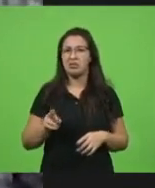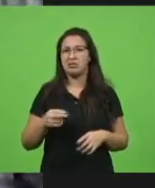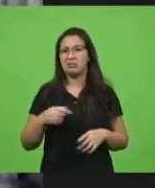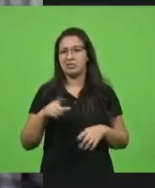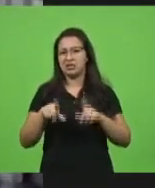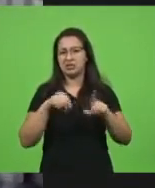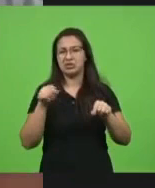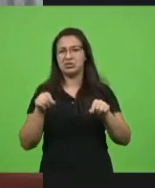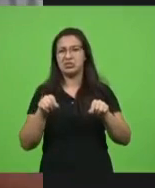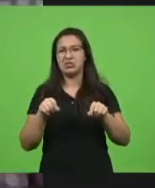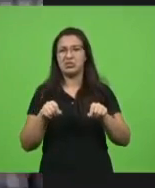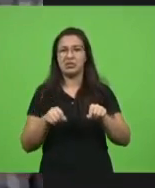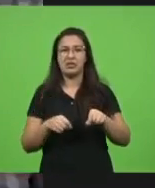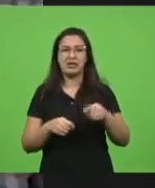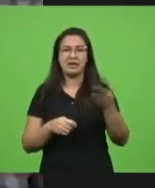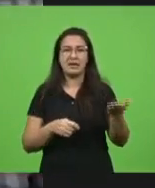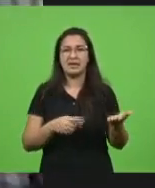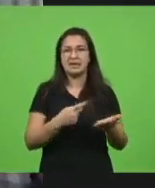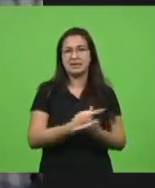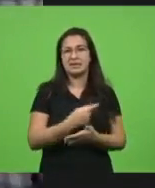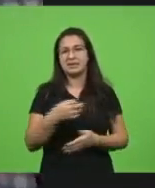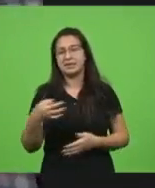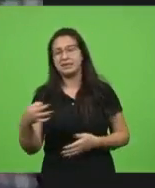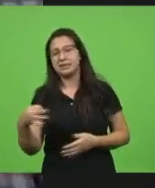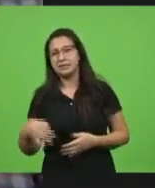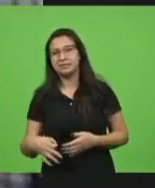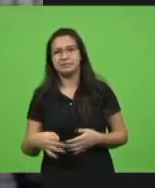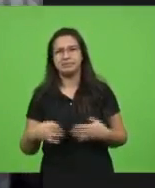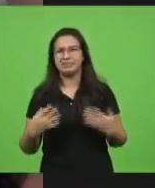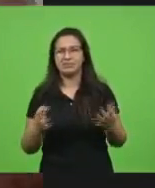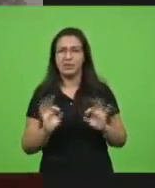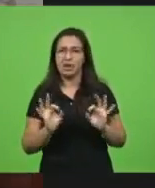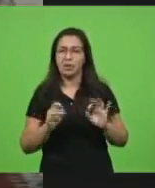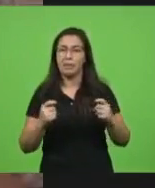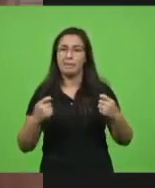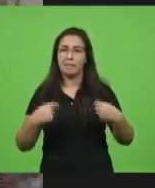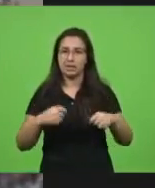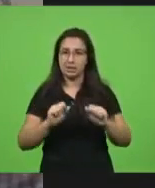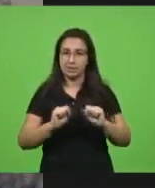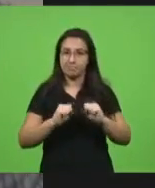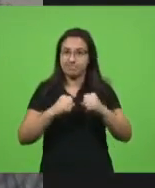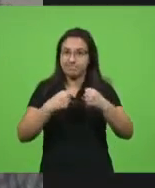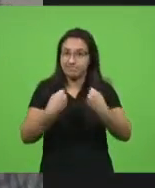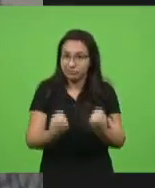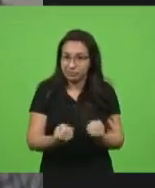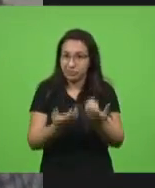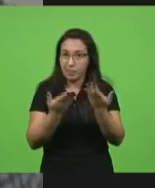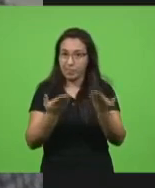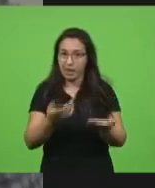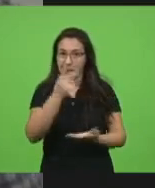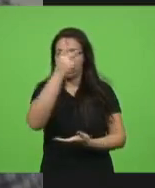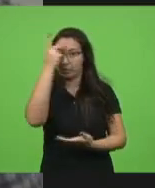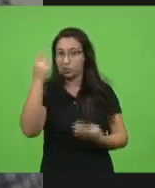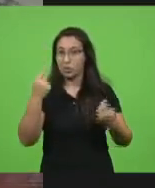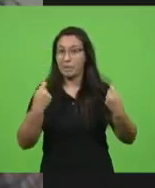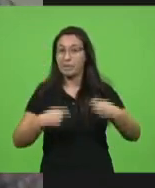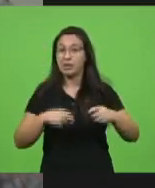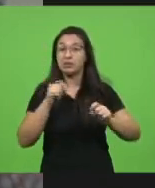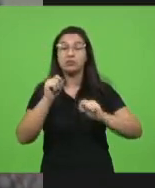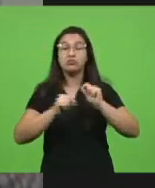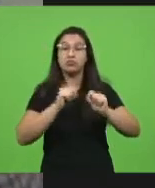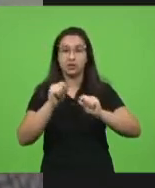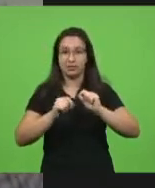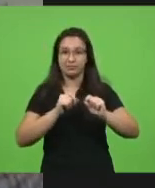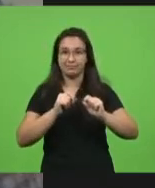momento aqui, nós temos que estar juntos para defender aquilo que as pessoas estão precisando agora, proteger a